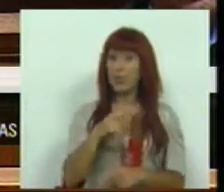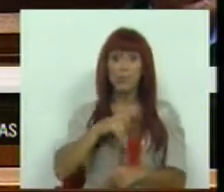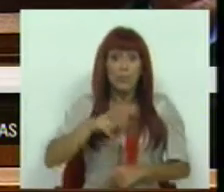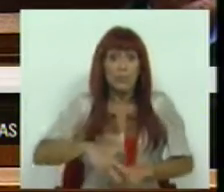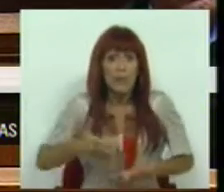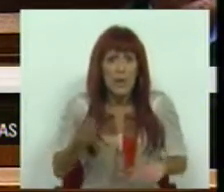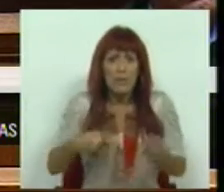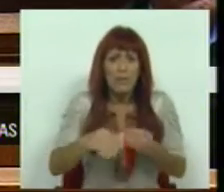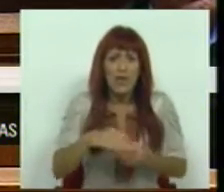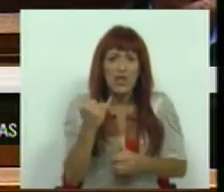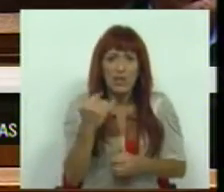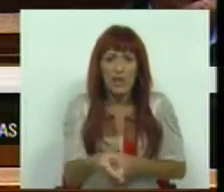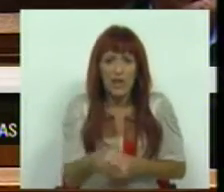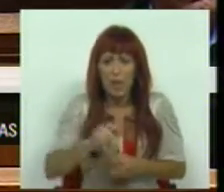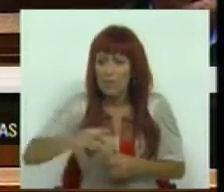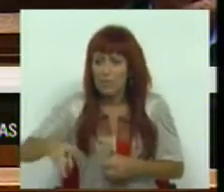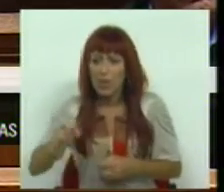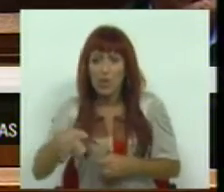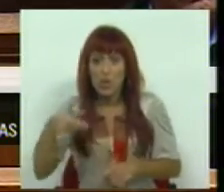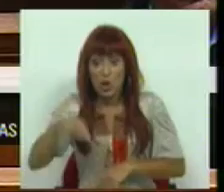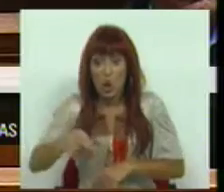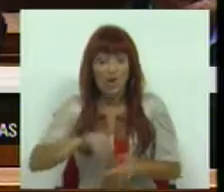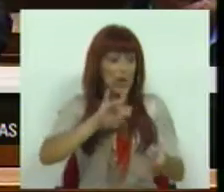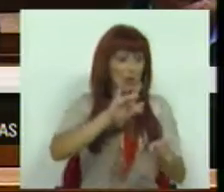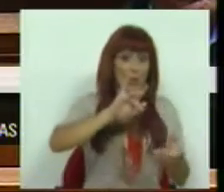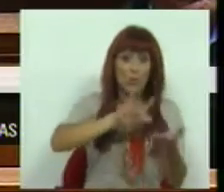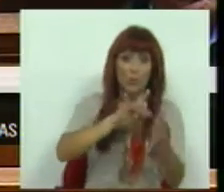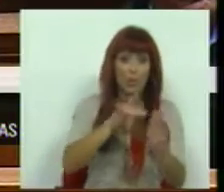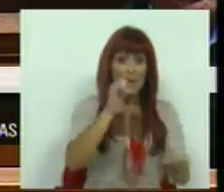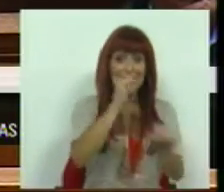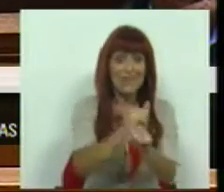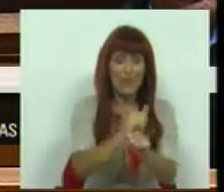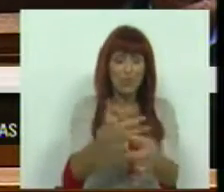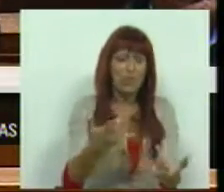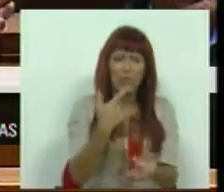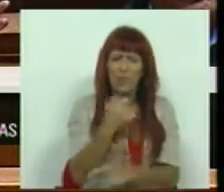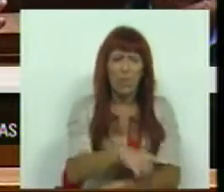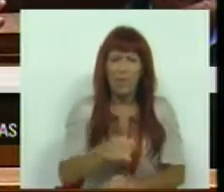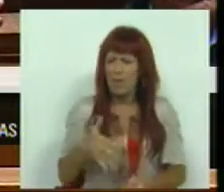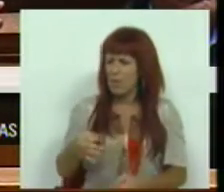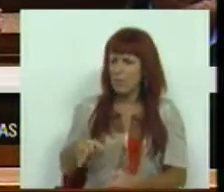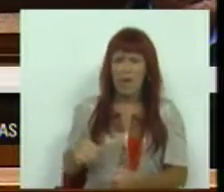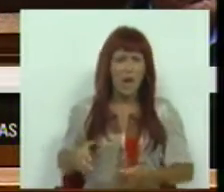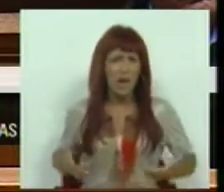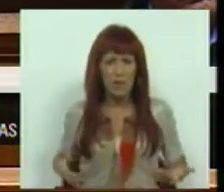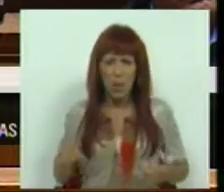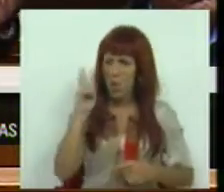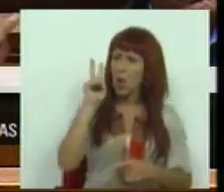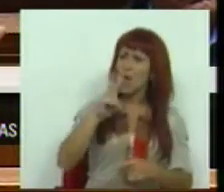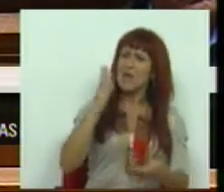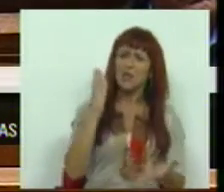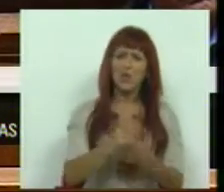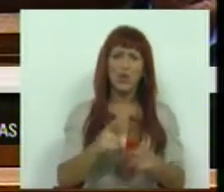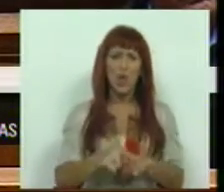portuguesas, mais os 29 milhões de euros que vão ser os cortes nos politécnicos. Ou seja, não pode o Partido Socialista olhar